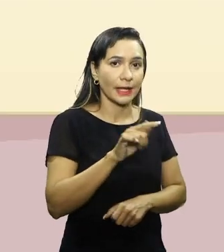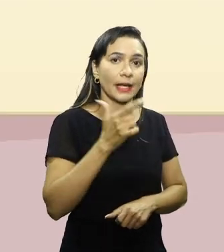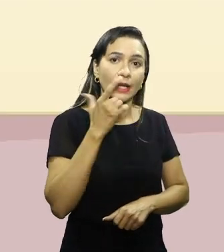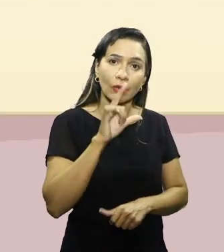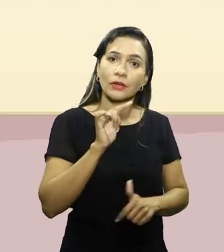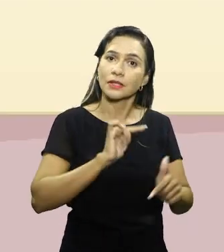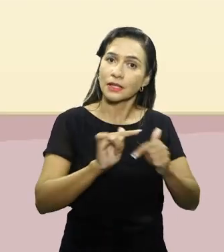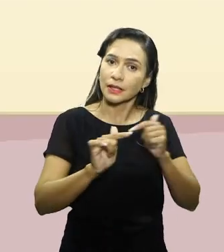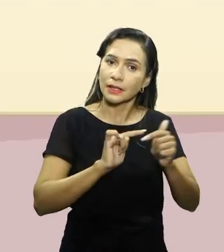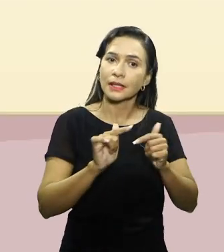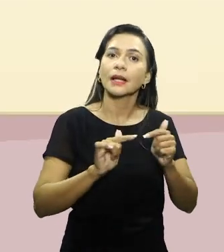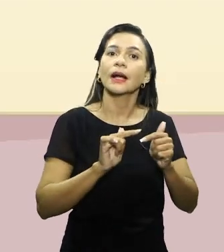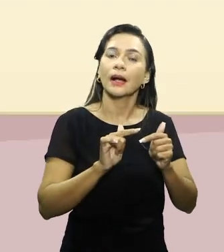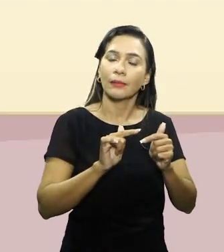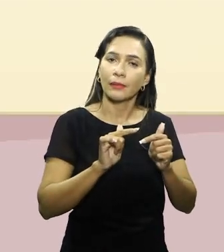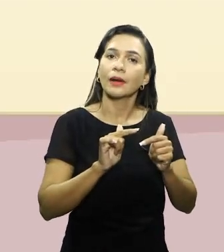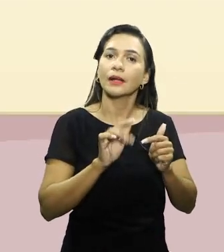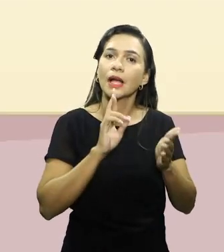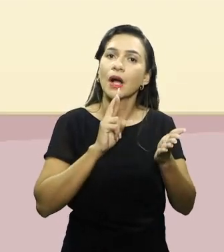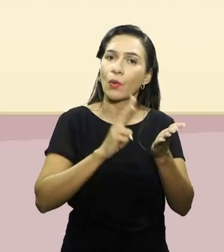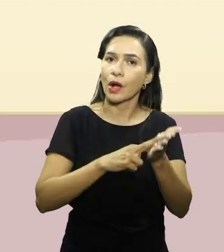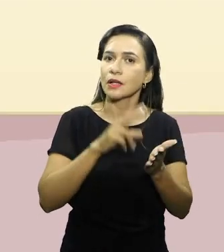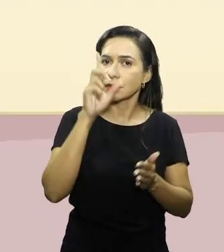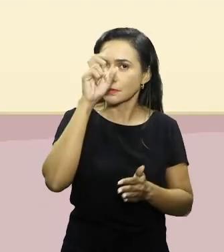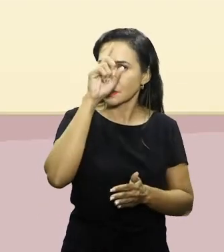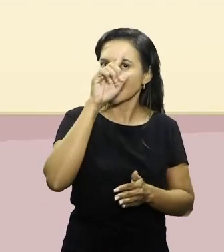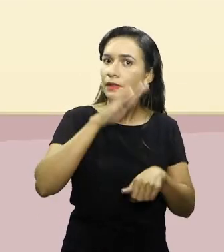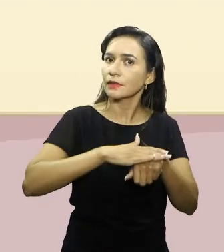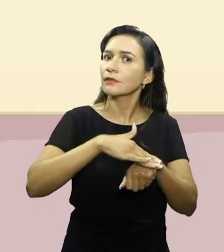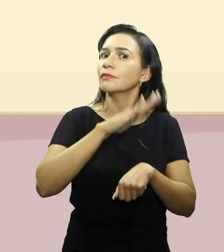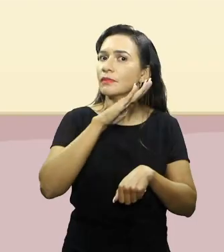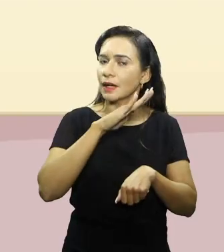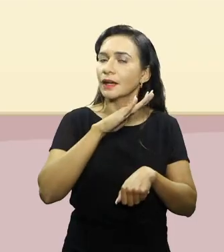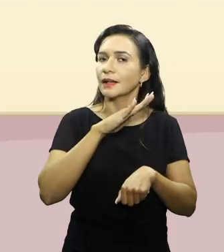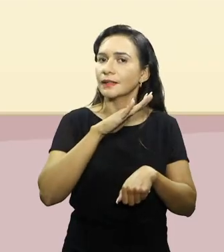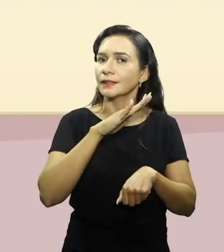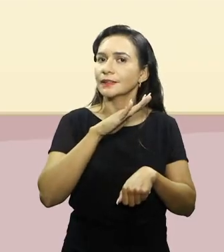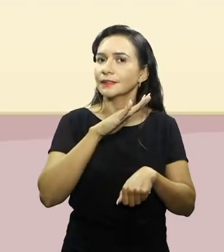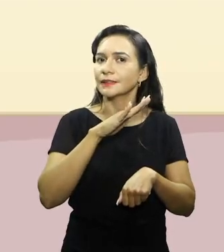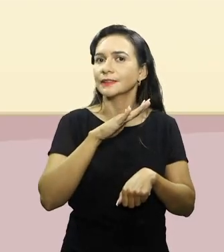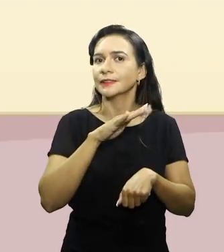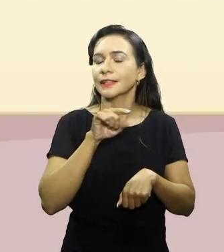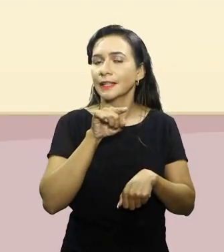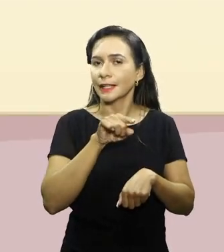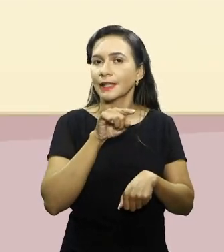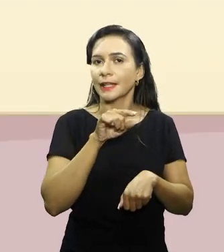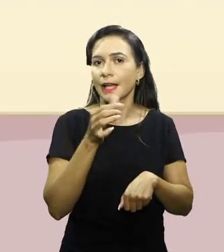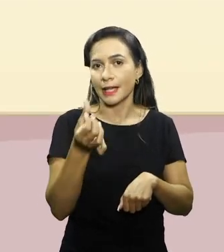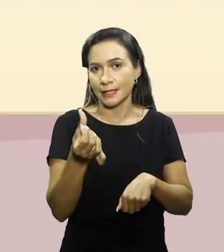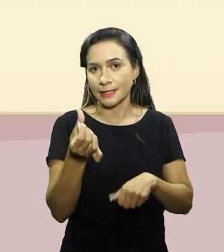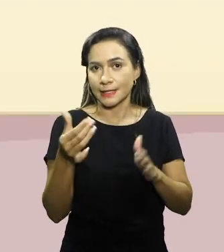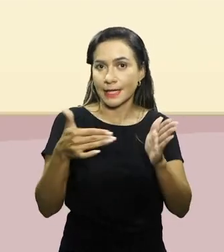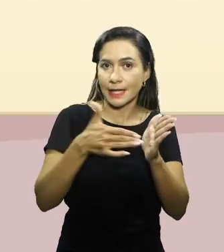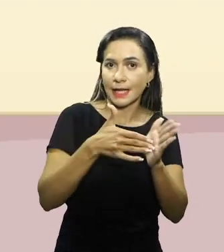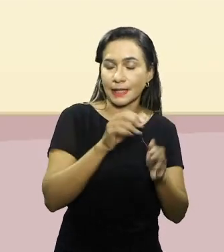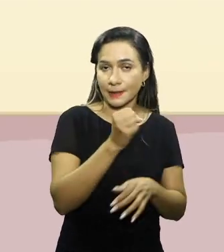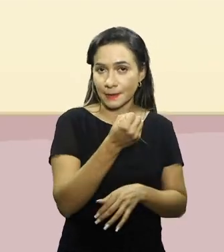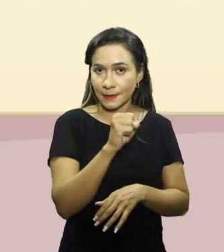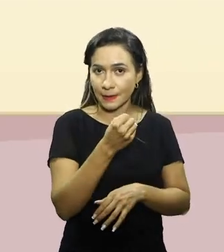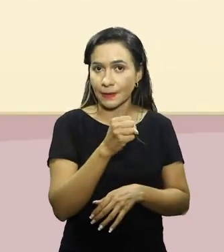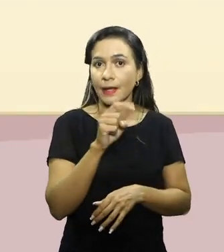dentro dessa escala, em uma resposta mais difícil. Ou seja, níveis que vão lá de classificação de 6 a 8.